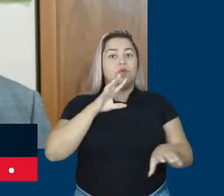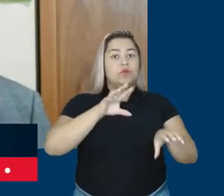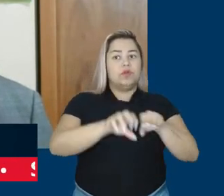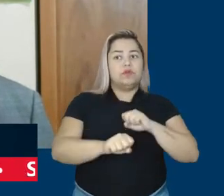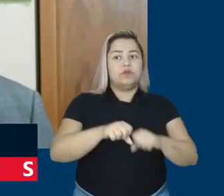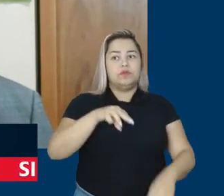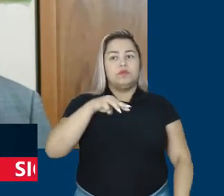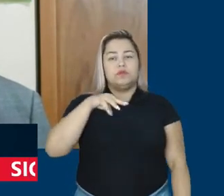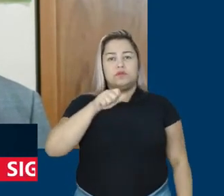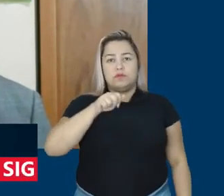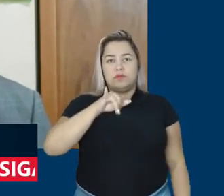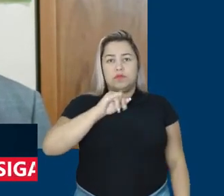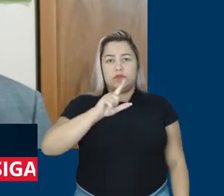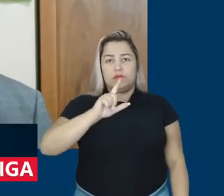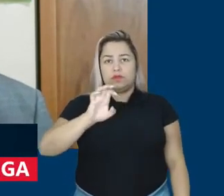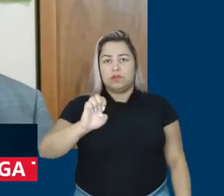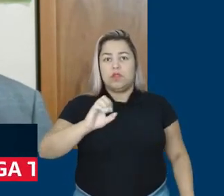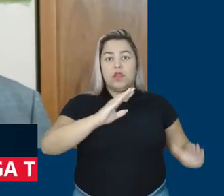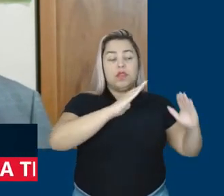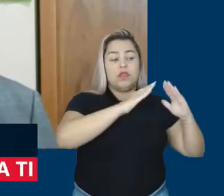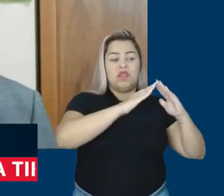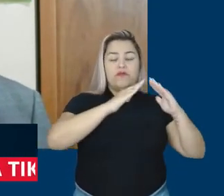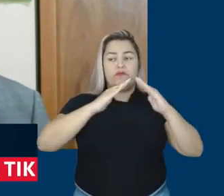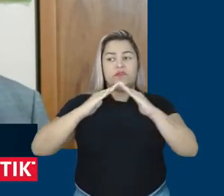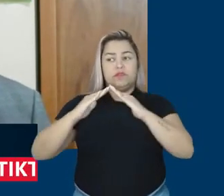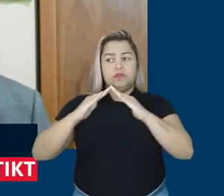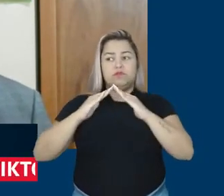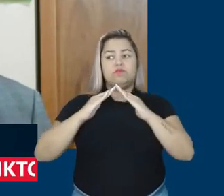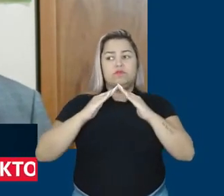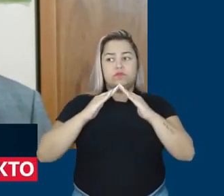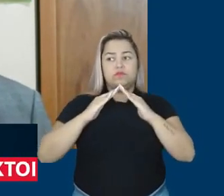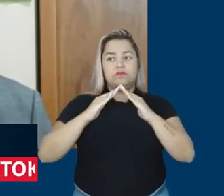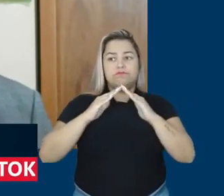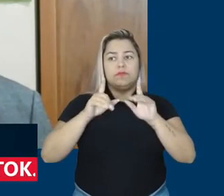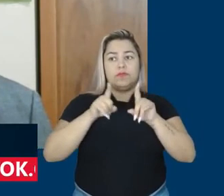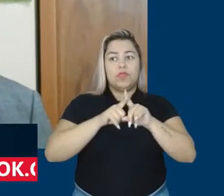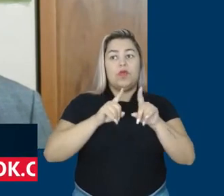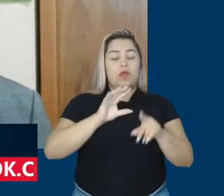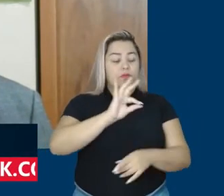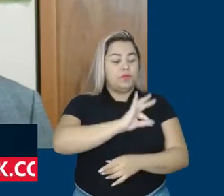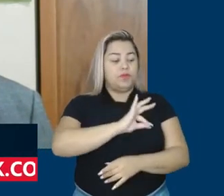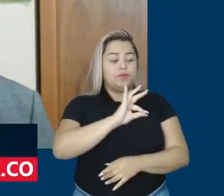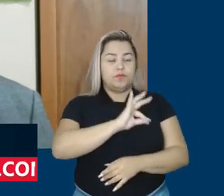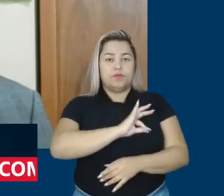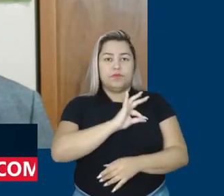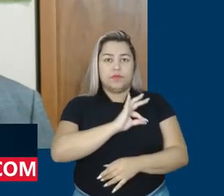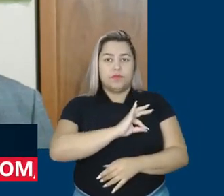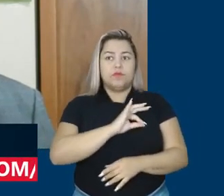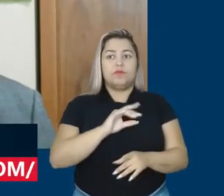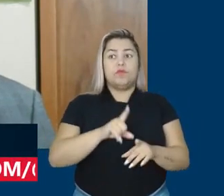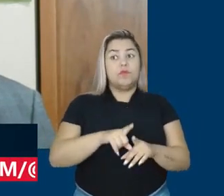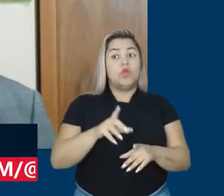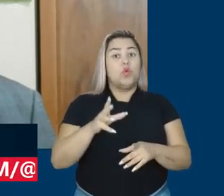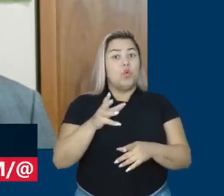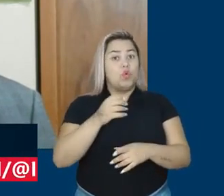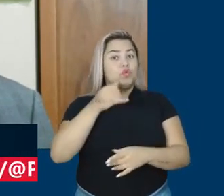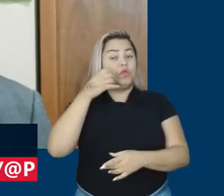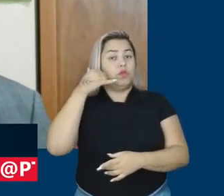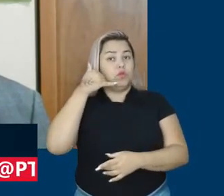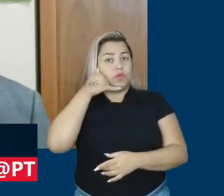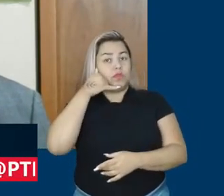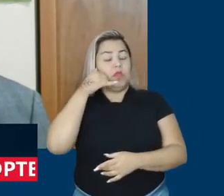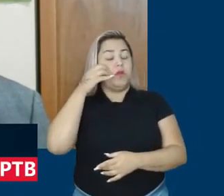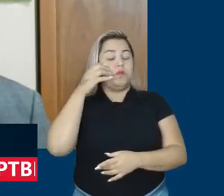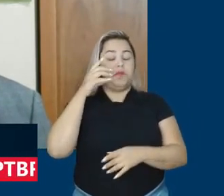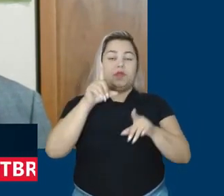Marielle, que mora vizinho dele. Agora está lá de novo a Polícia Federal, já prendeu o celular dele, da Michele